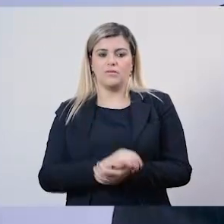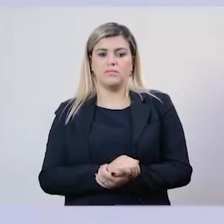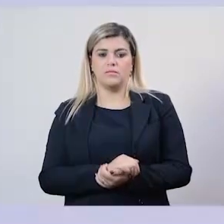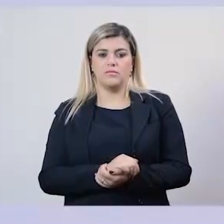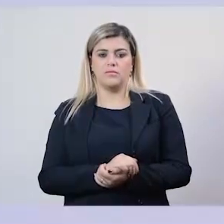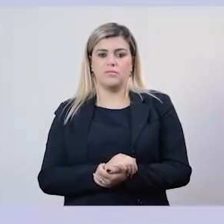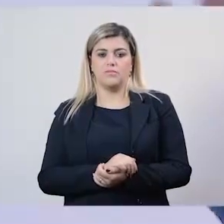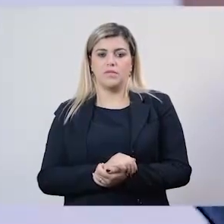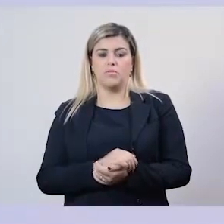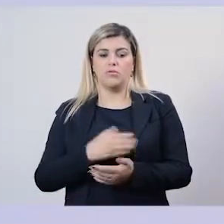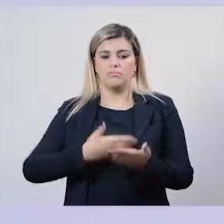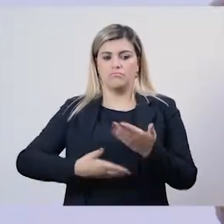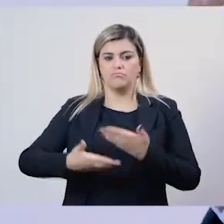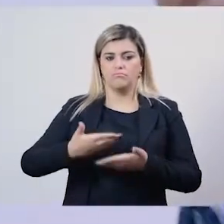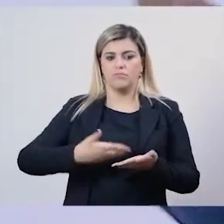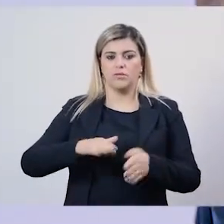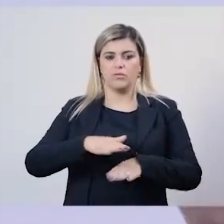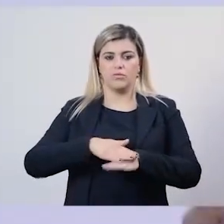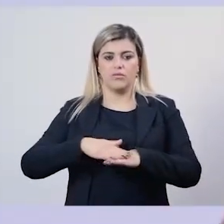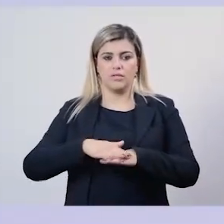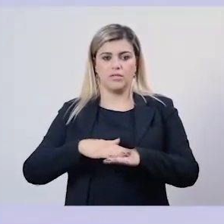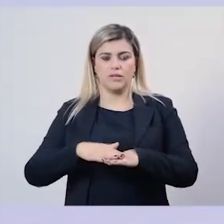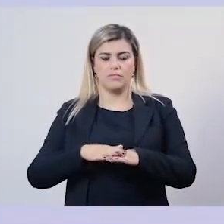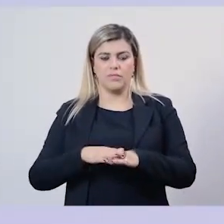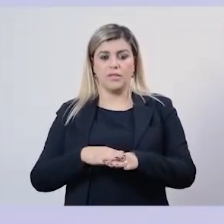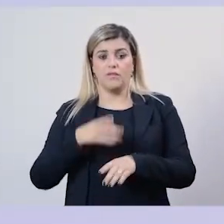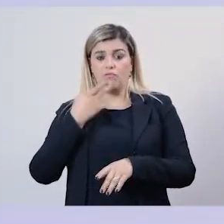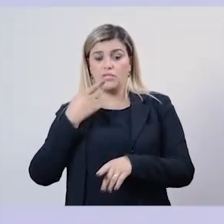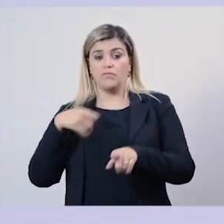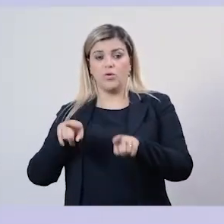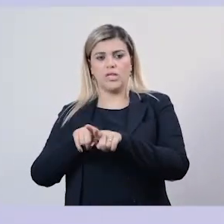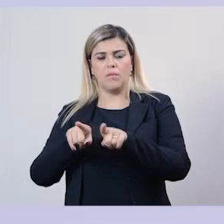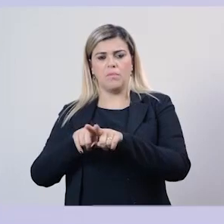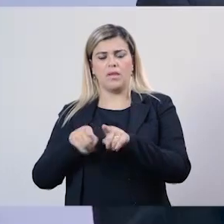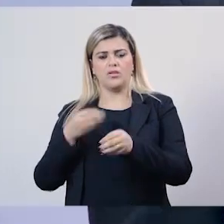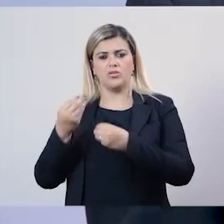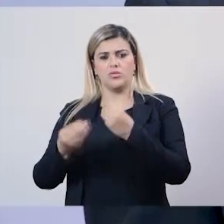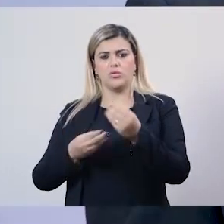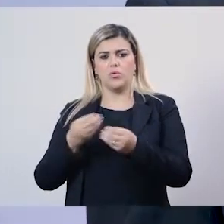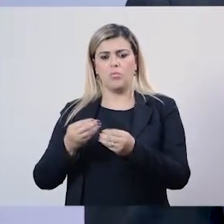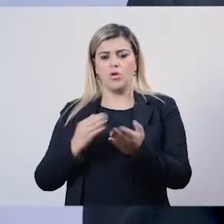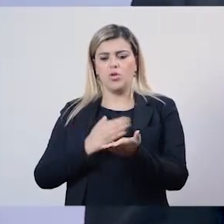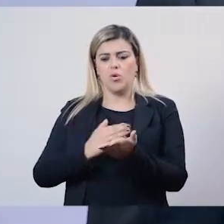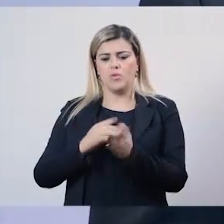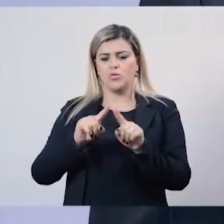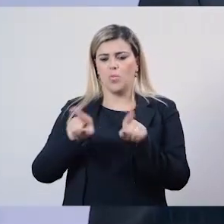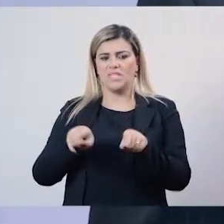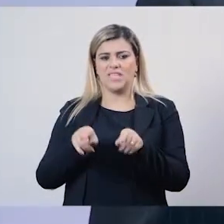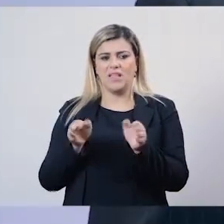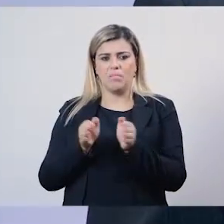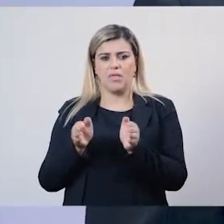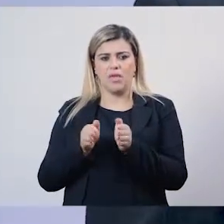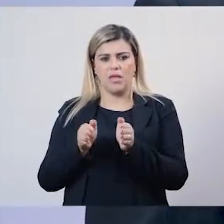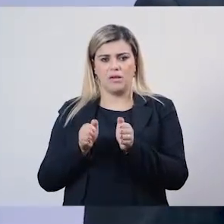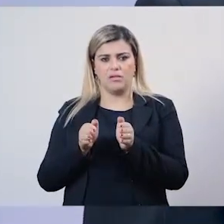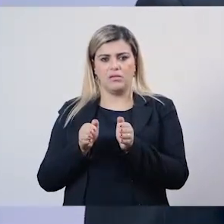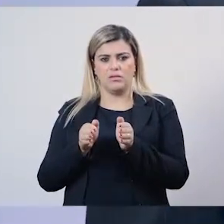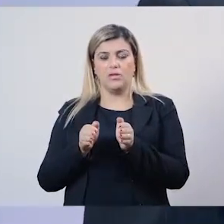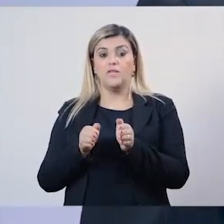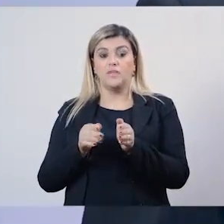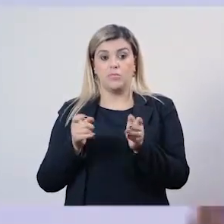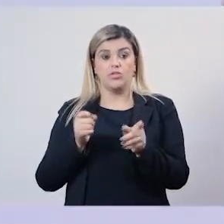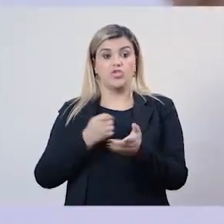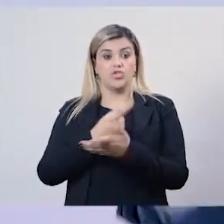entendimento. Eu estou dizendo assim. E você disse também a questão estrutural, que começou numa salinha. É, aí depois a gente começou a comprar salas ali no